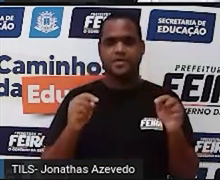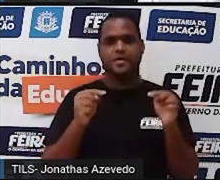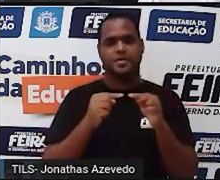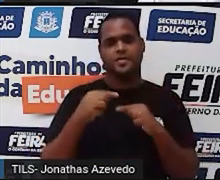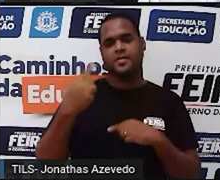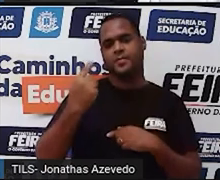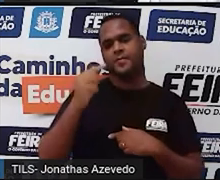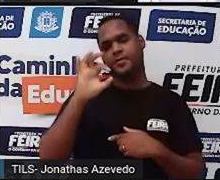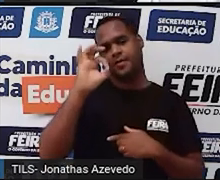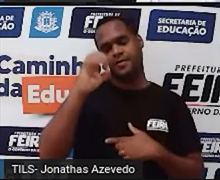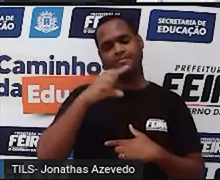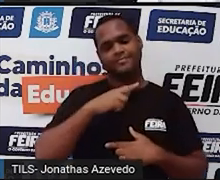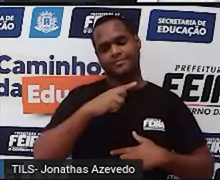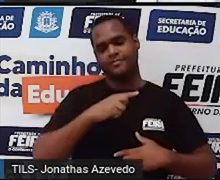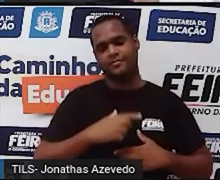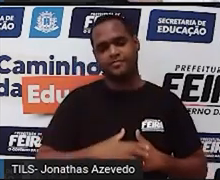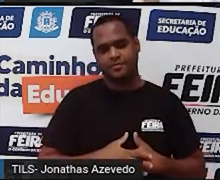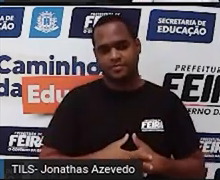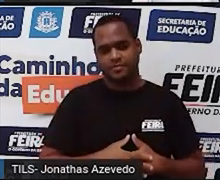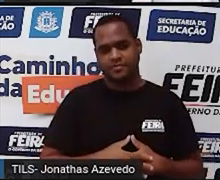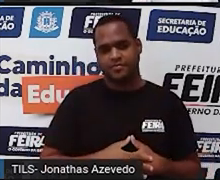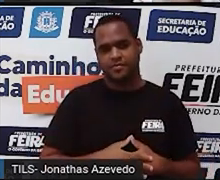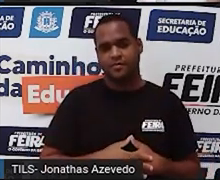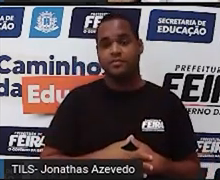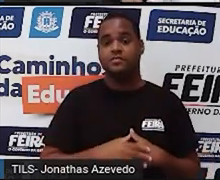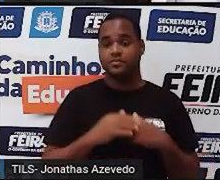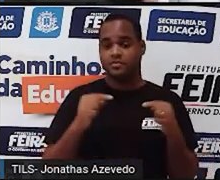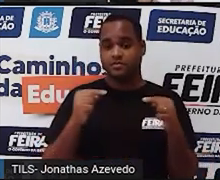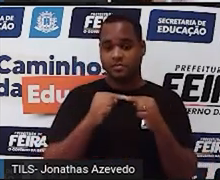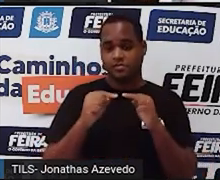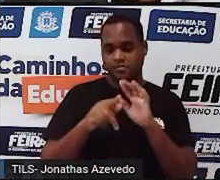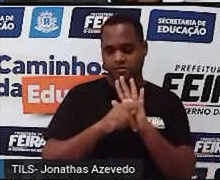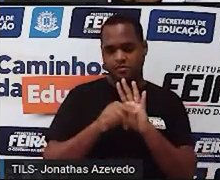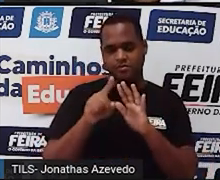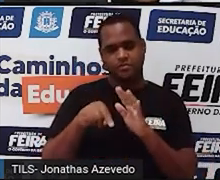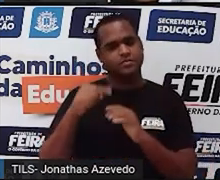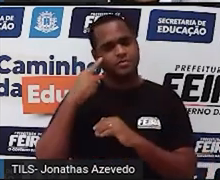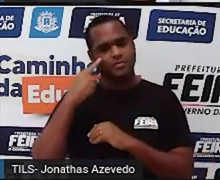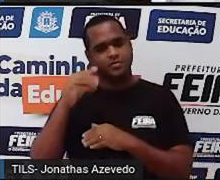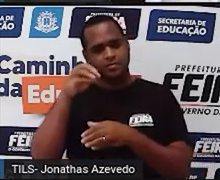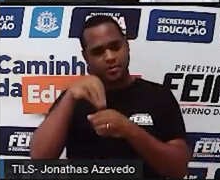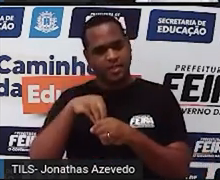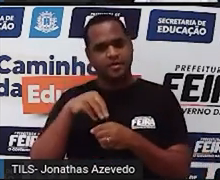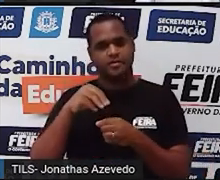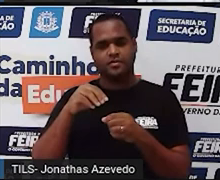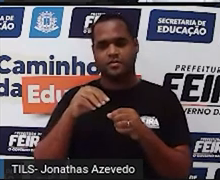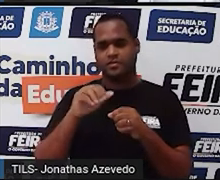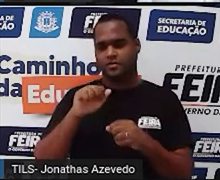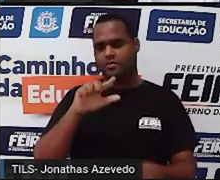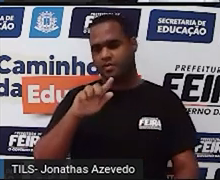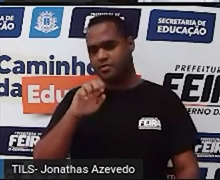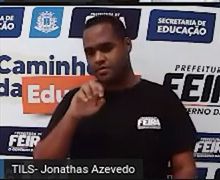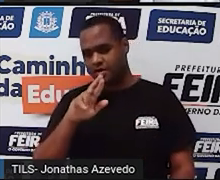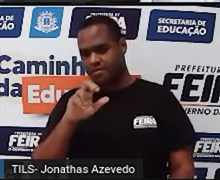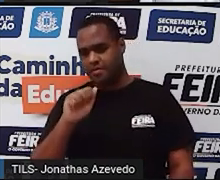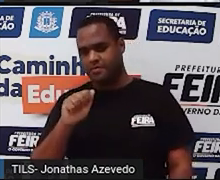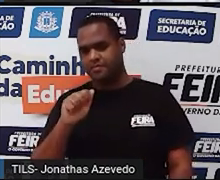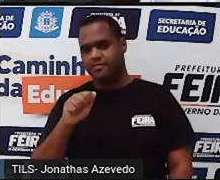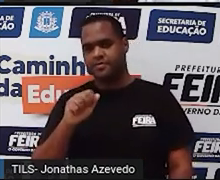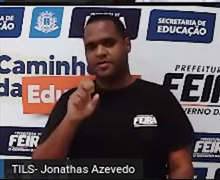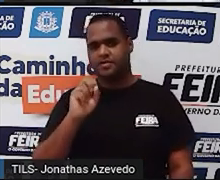do primeiro grau, que é uma parte que está dentro da álgebra. Beleza?